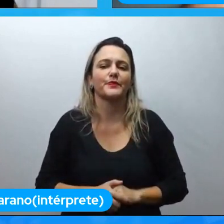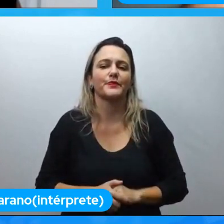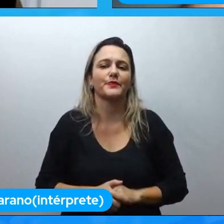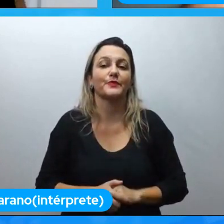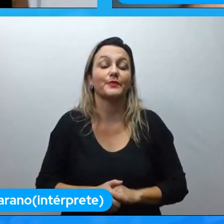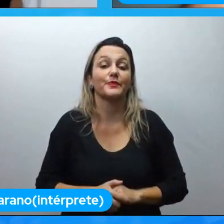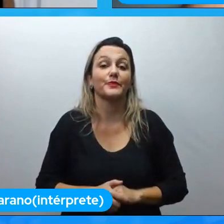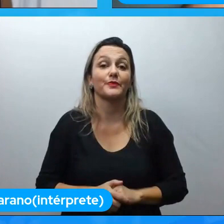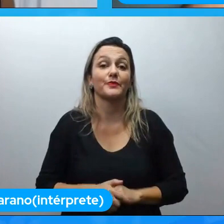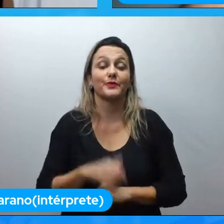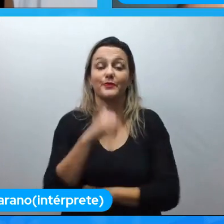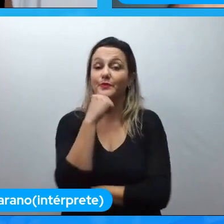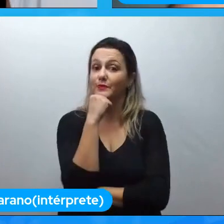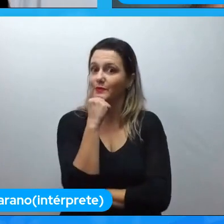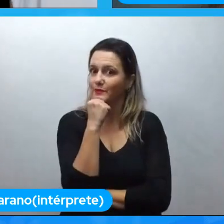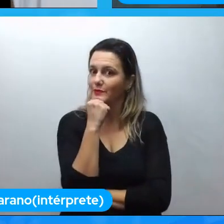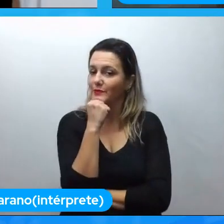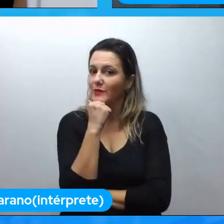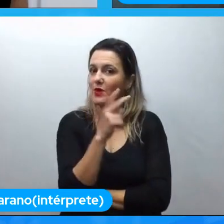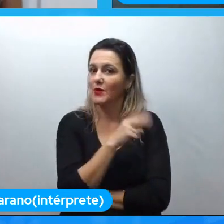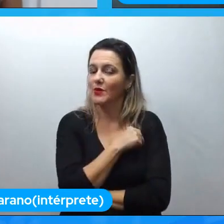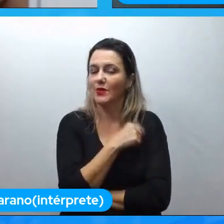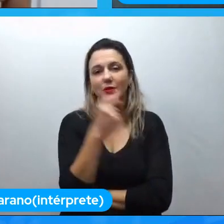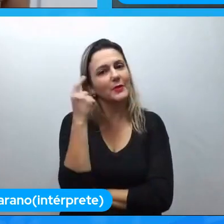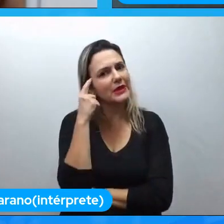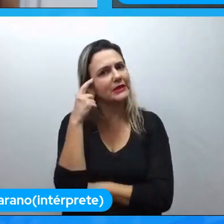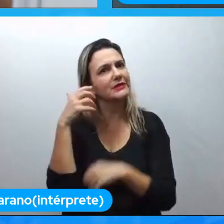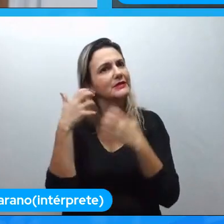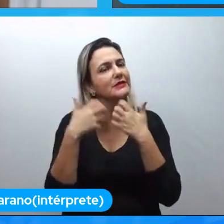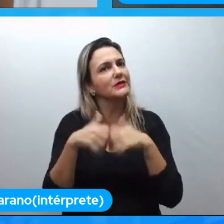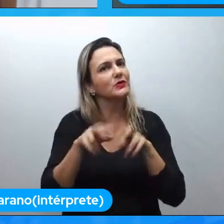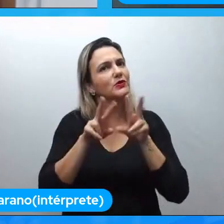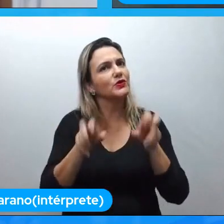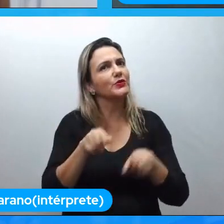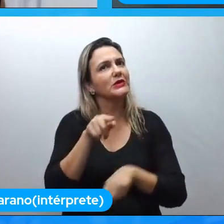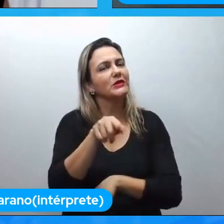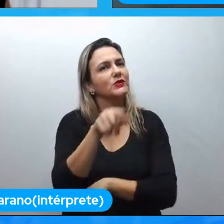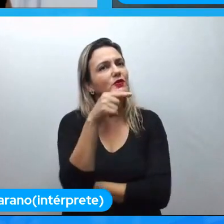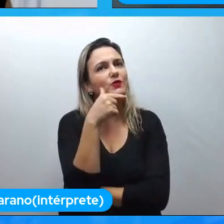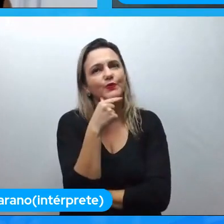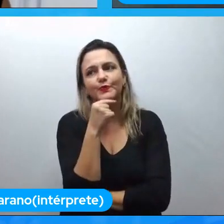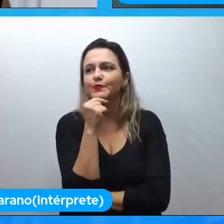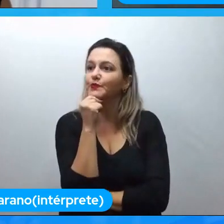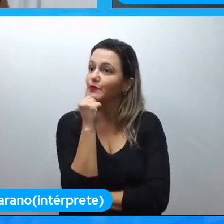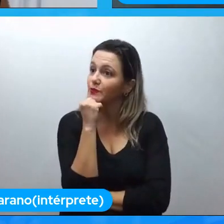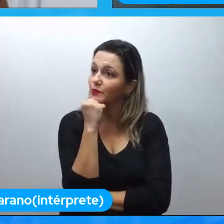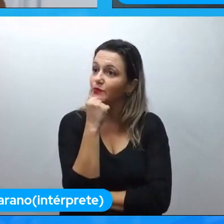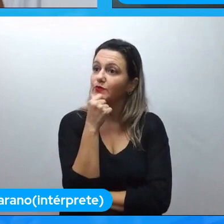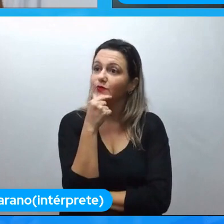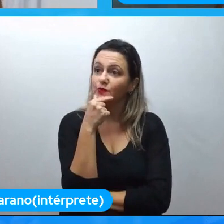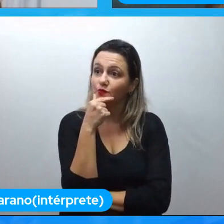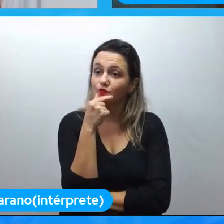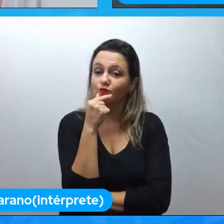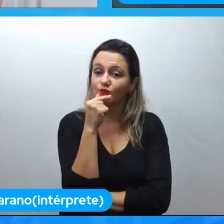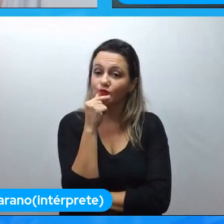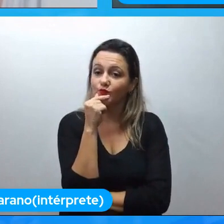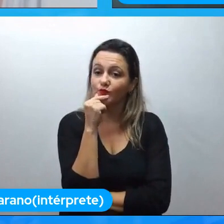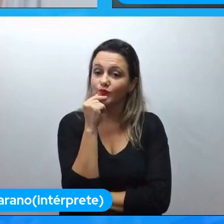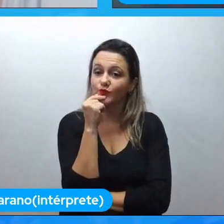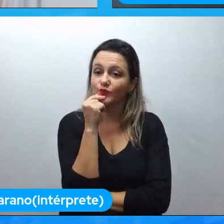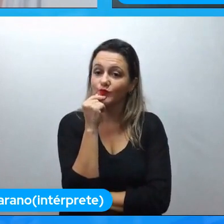caramba pensando aqui um pouquinho sobre isso é tá